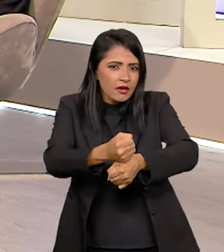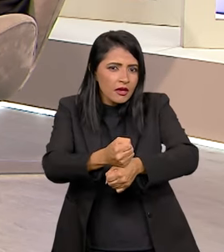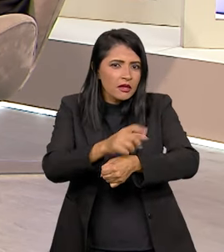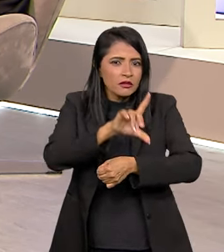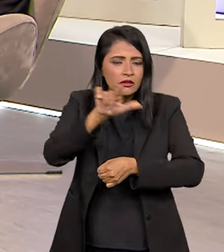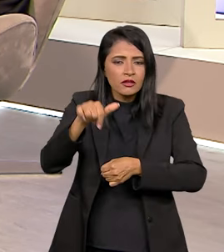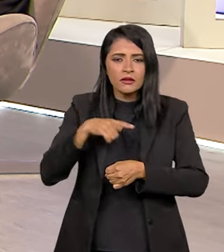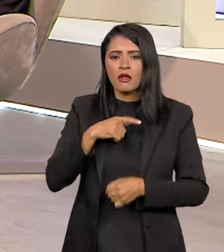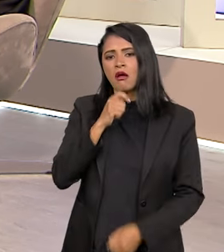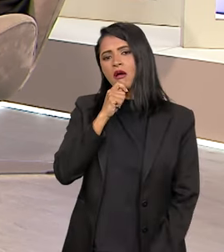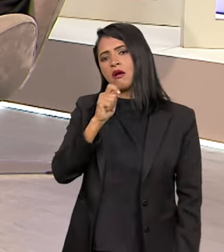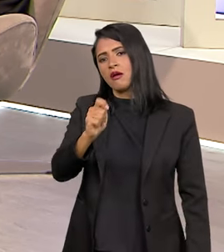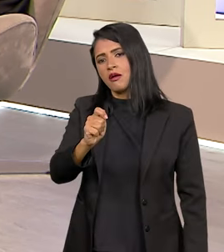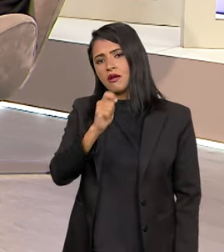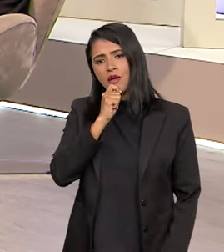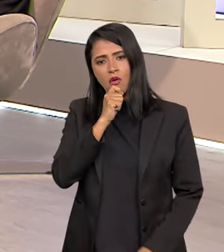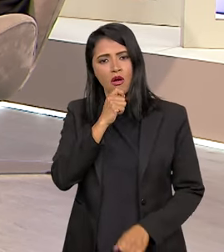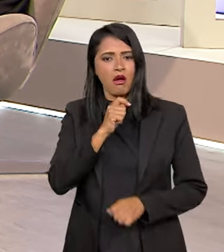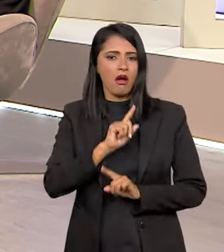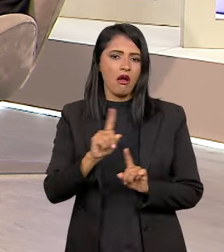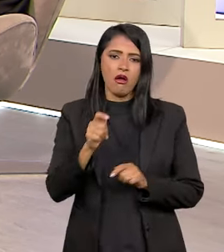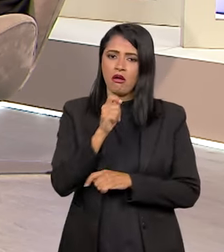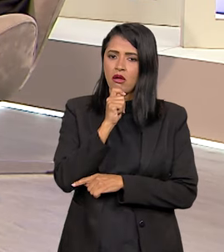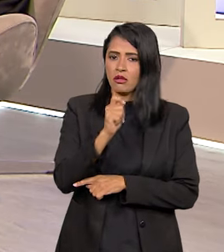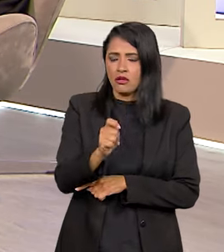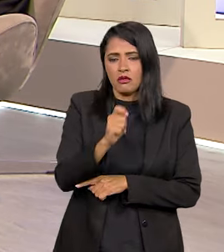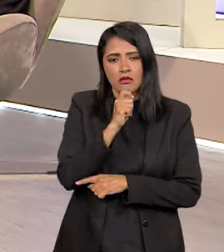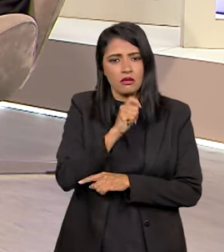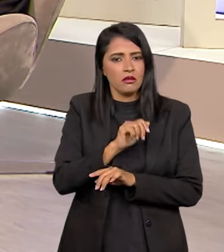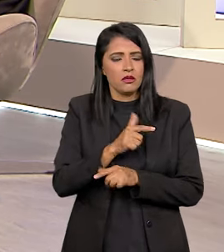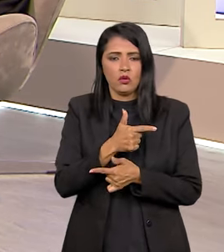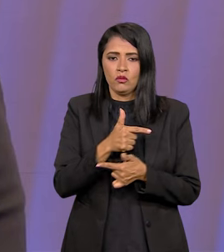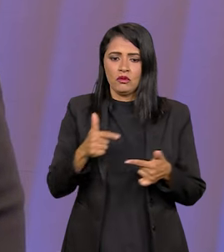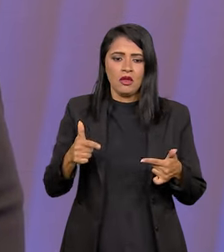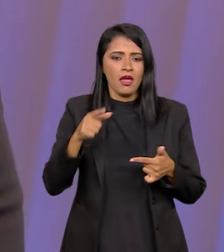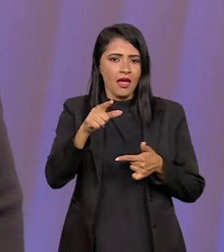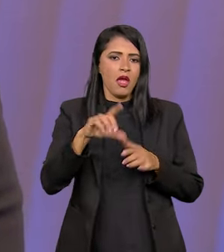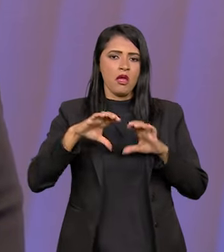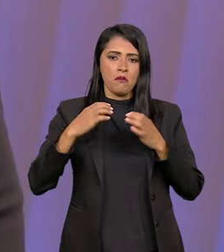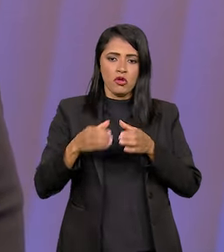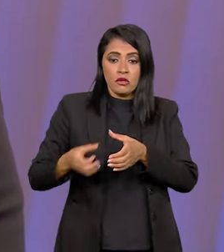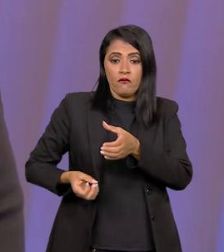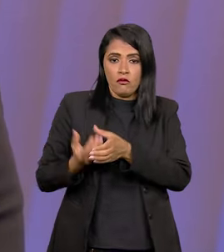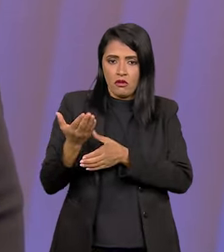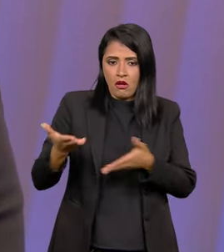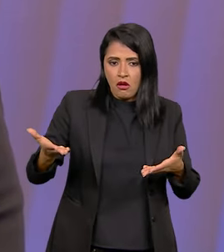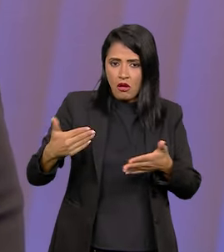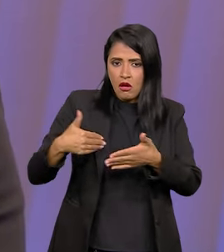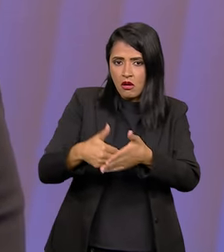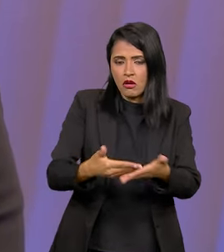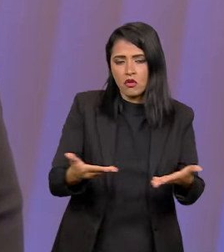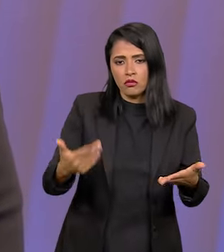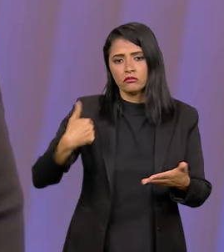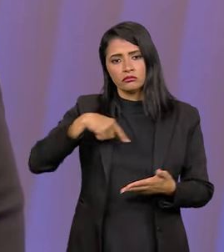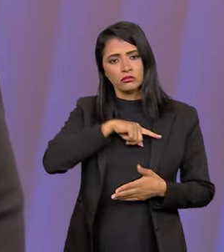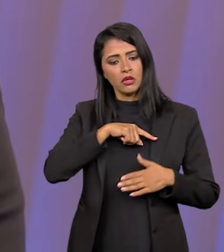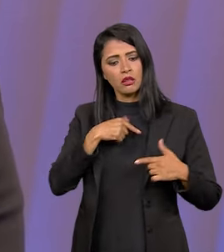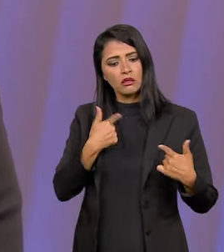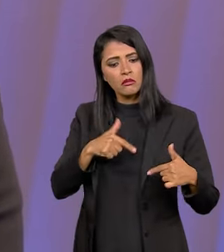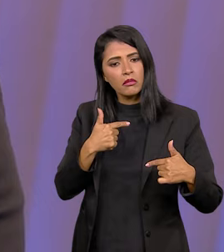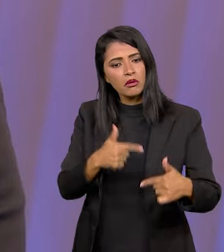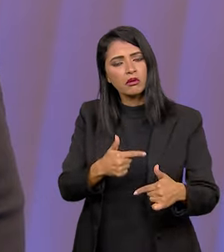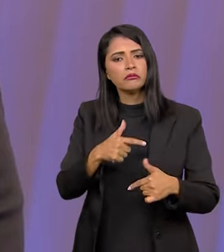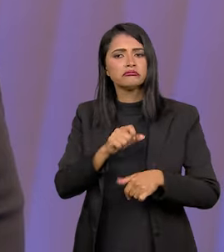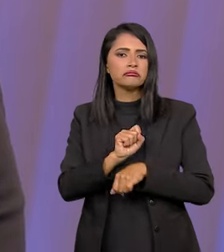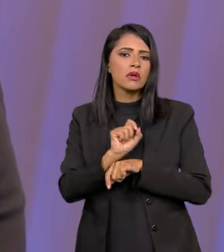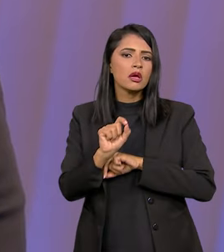previsão de ano que vem, datas ou nada ainda? Não, não tenho nenhuma previsão ainda. A comissão foi instituída recentemente e a